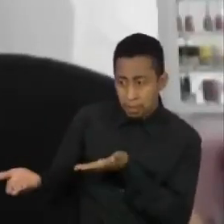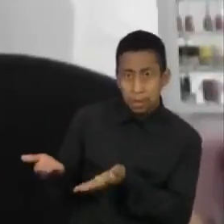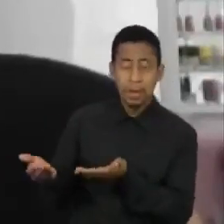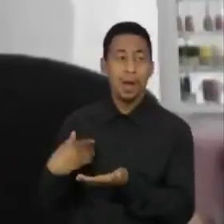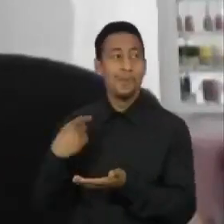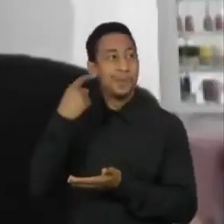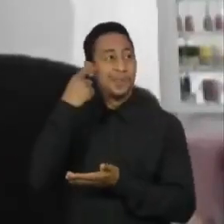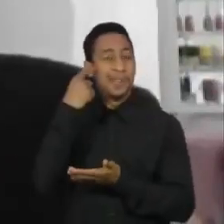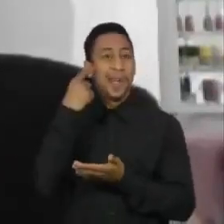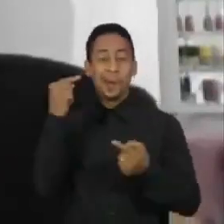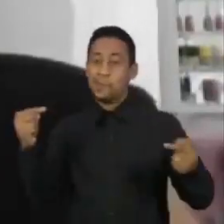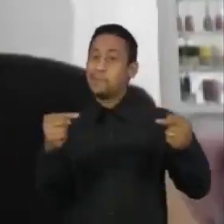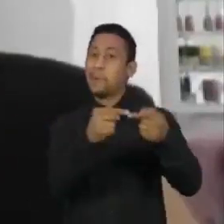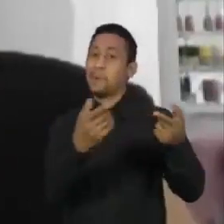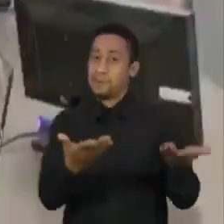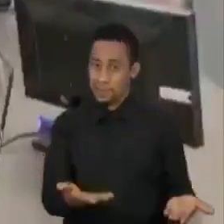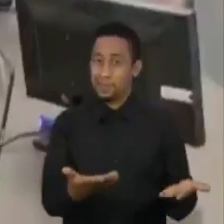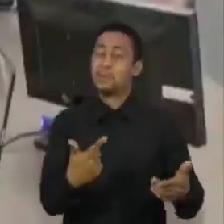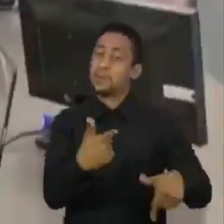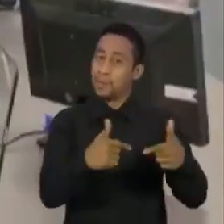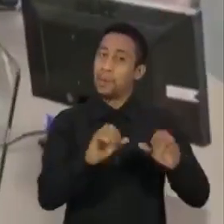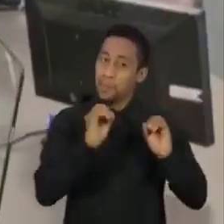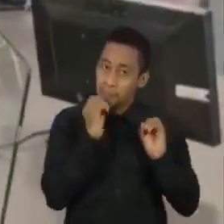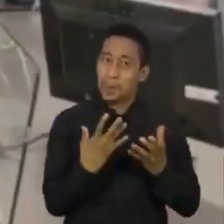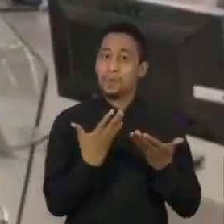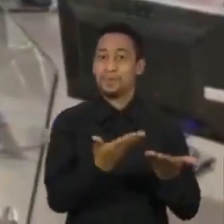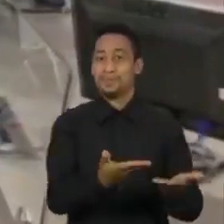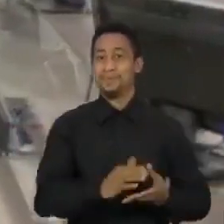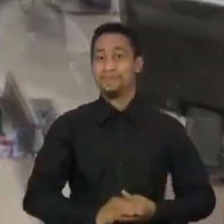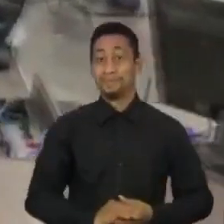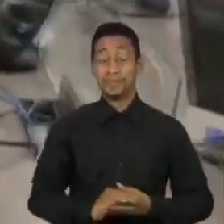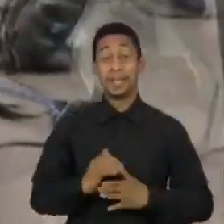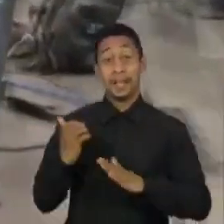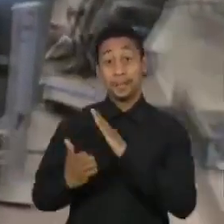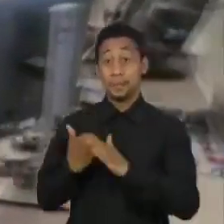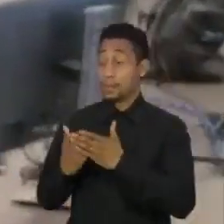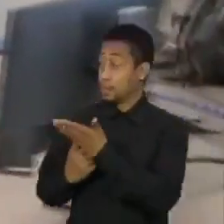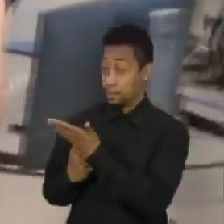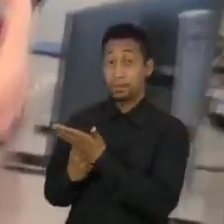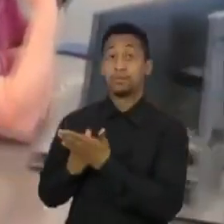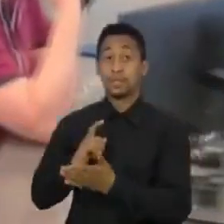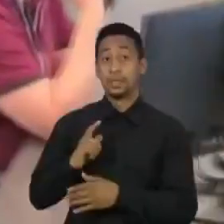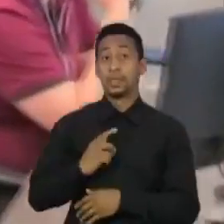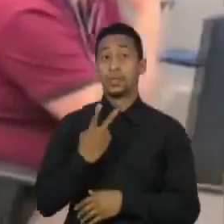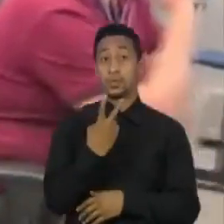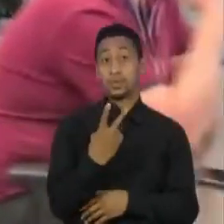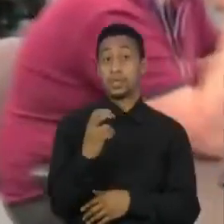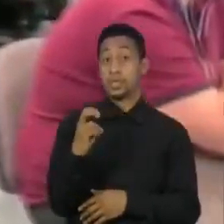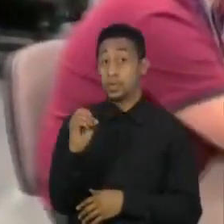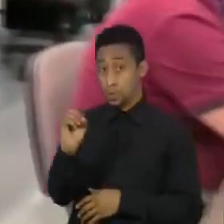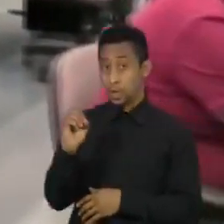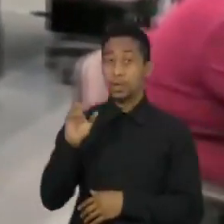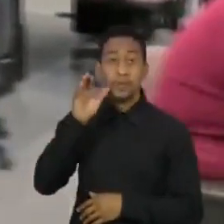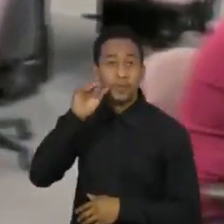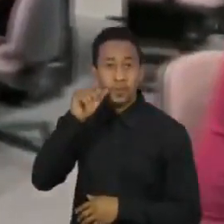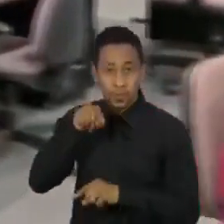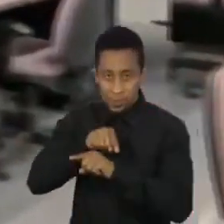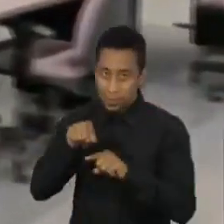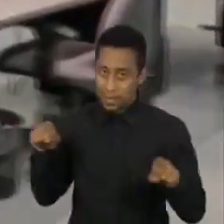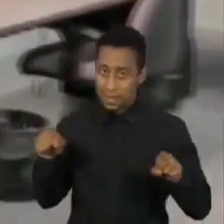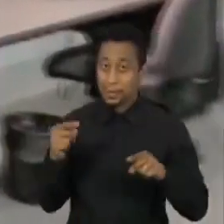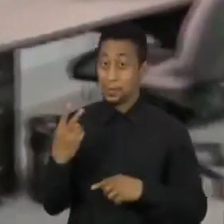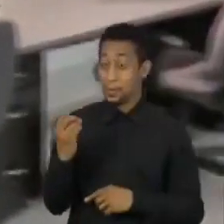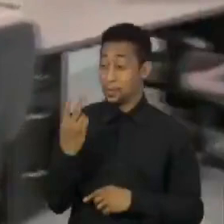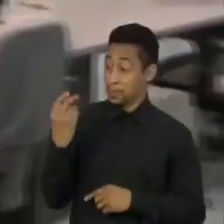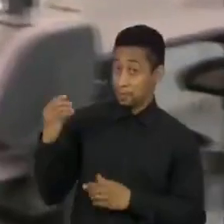preocupada com isso e quer fazer a diferença. A empresa que ela trabalha tem 250 funcionários e em 2020 abriu